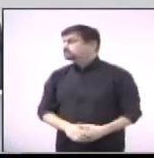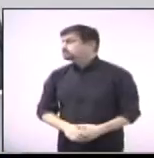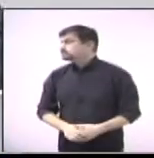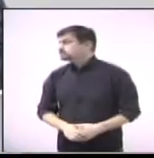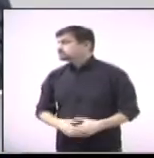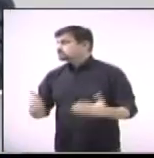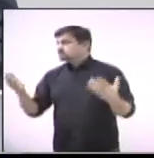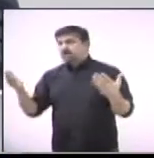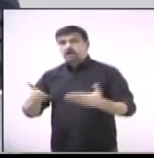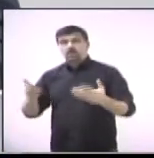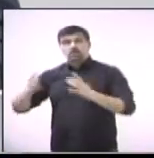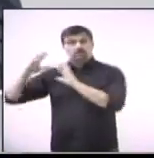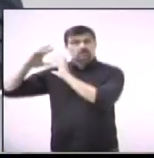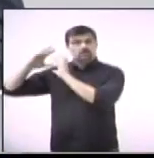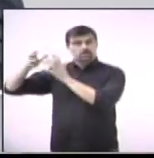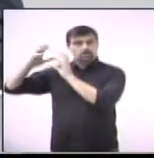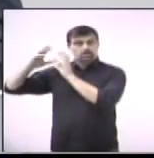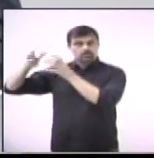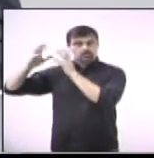Vereador Zé Cuco, com a palavra.